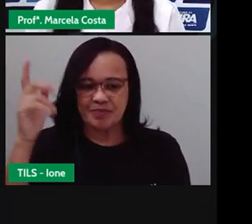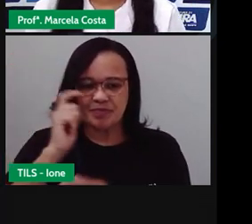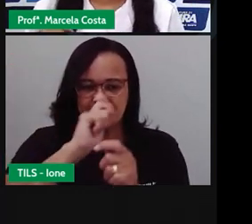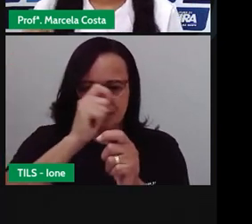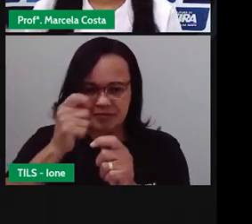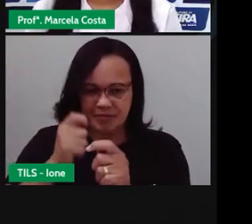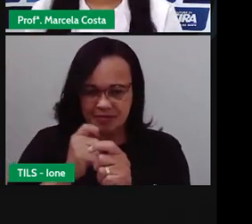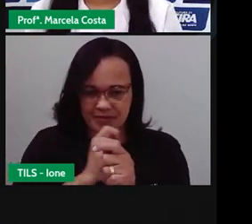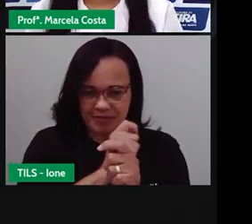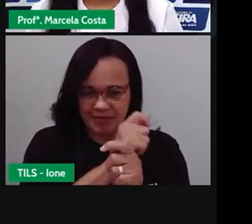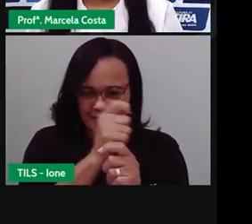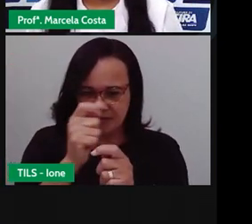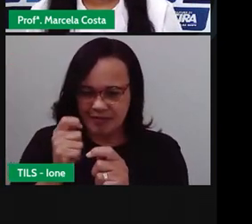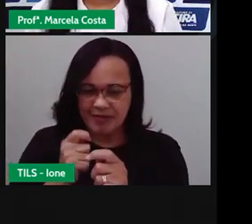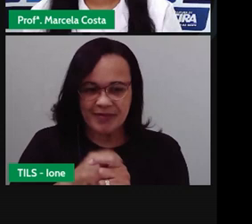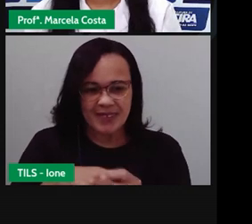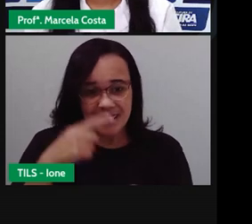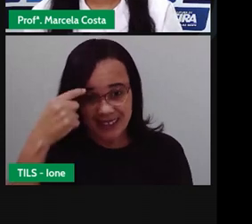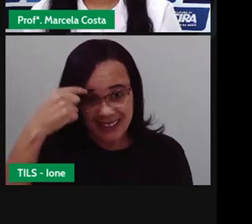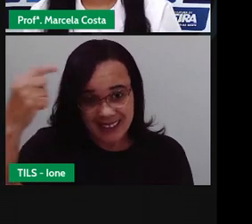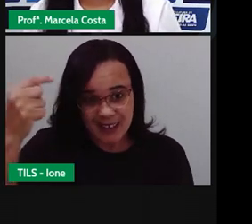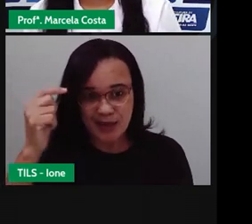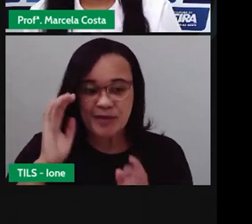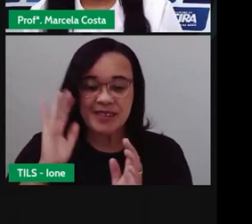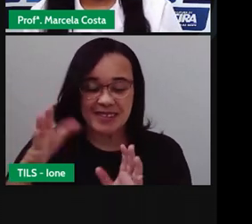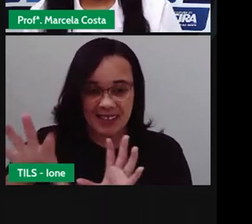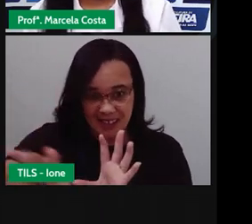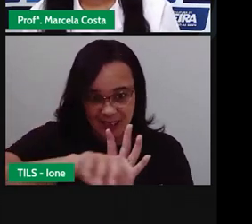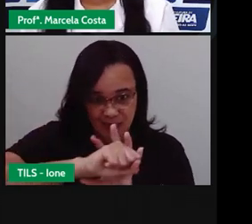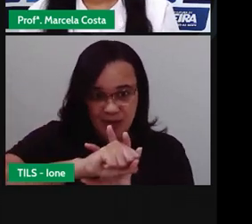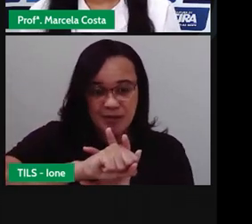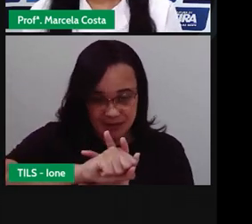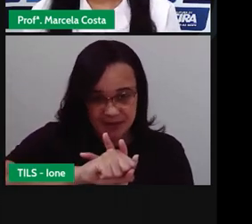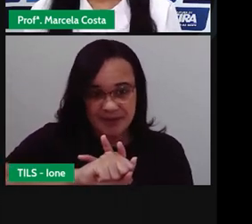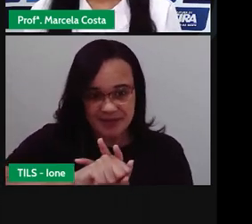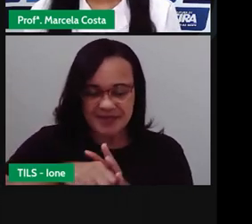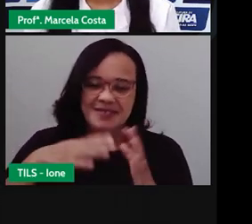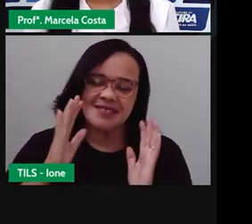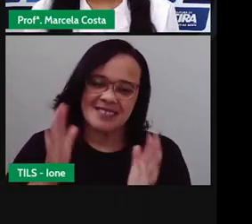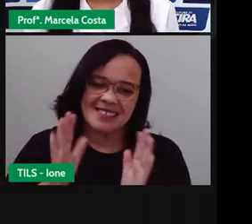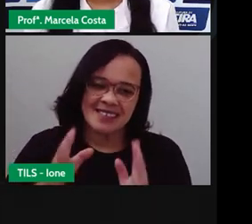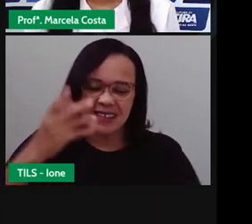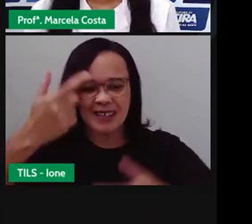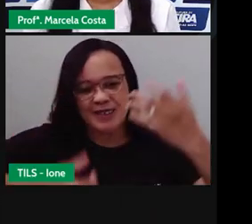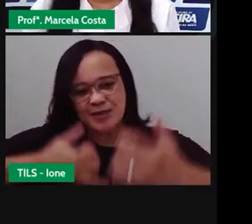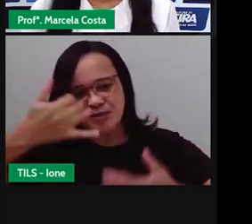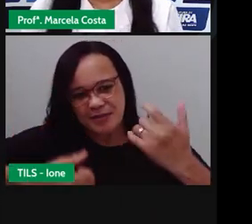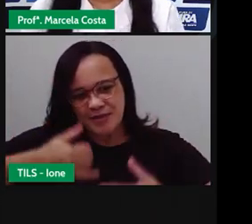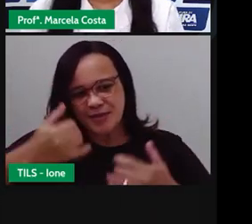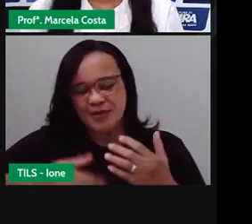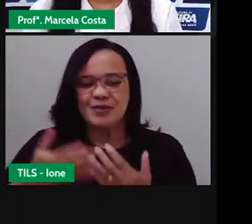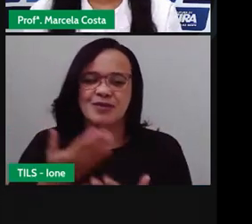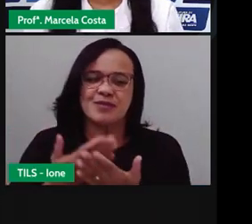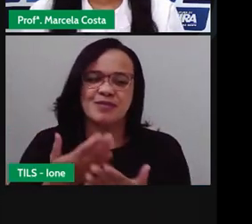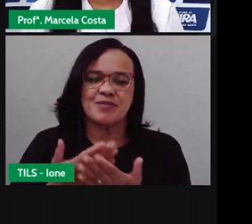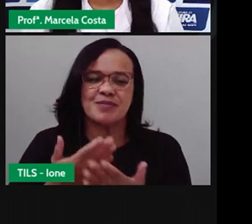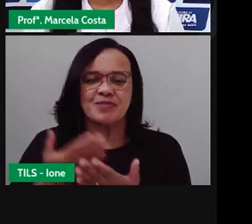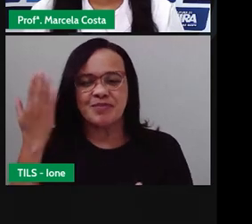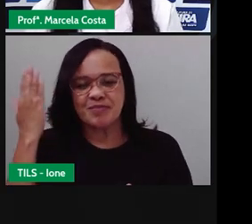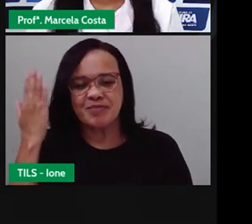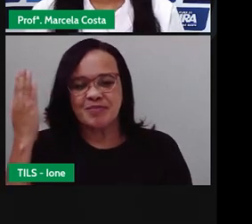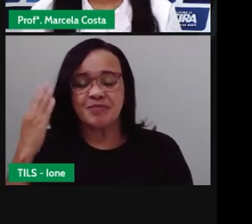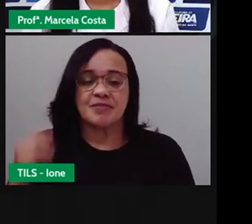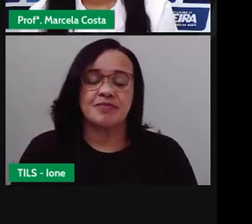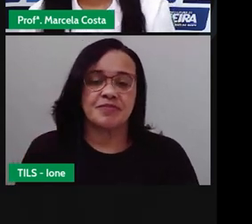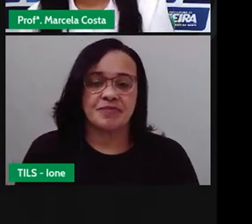xilogravura, que é a gravura no isopor? Então, vimos também